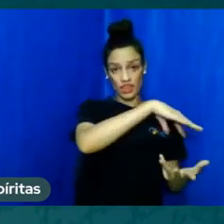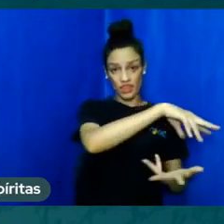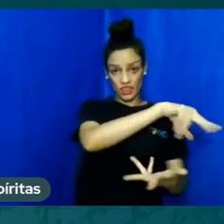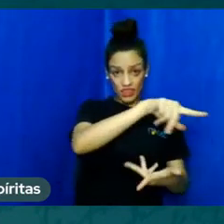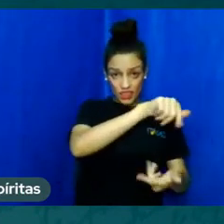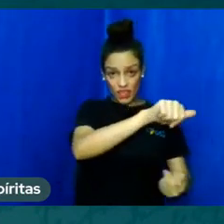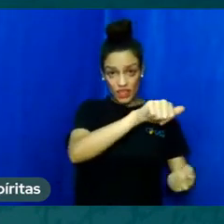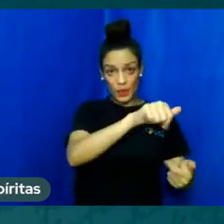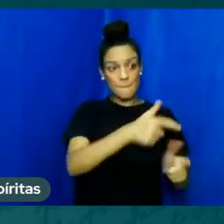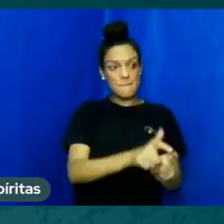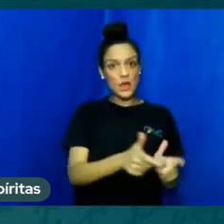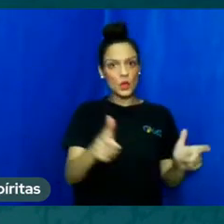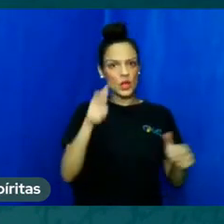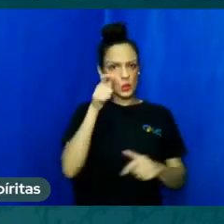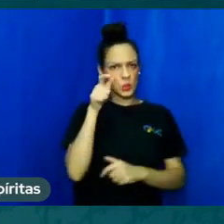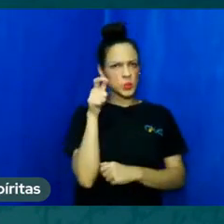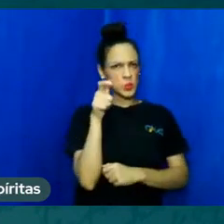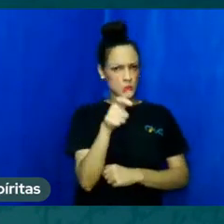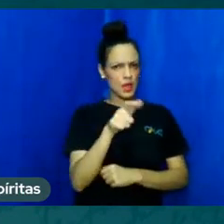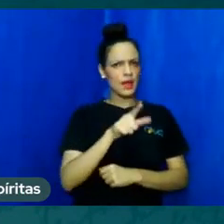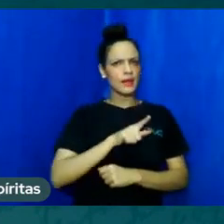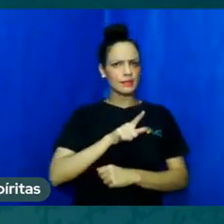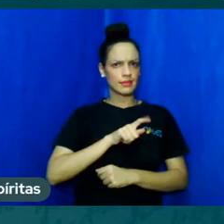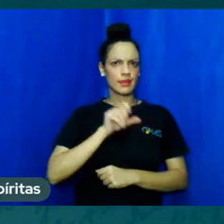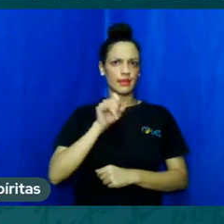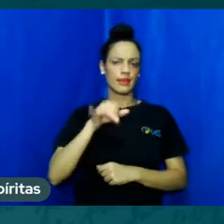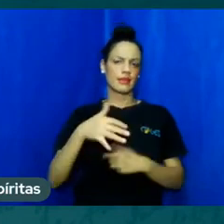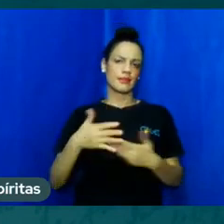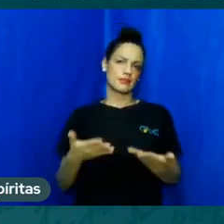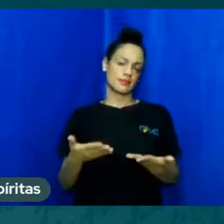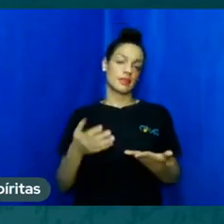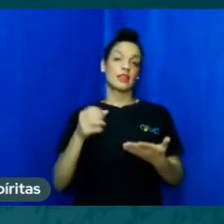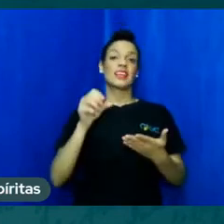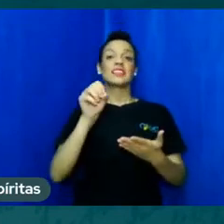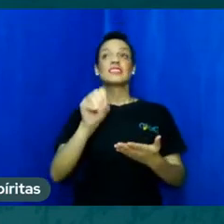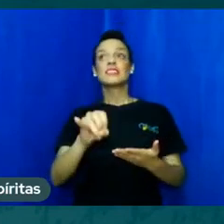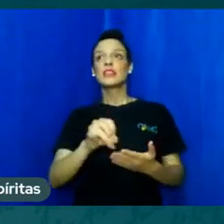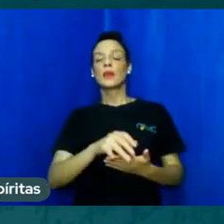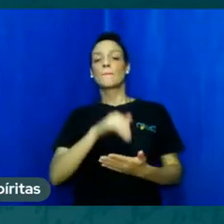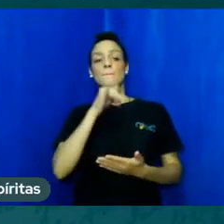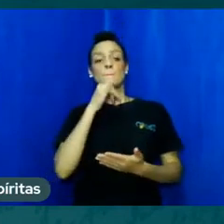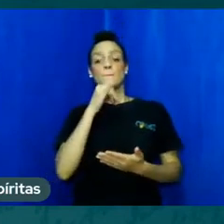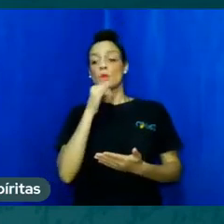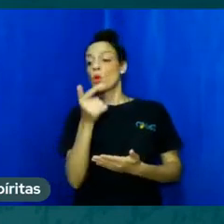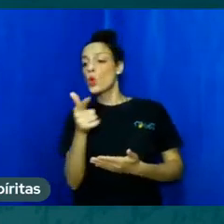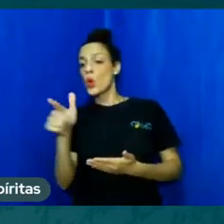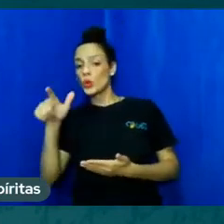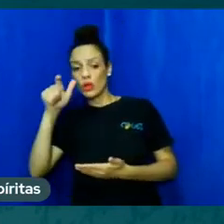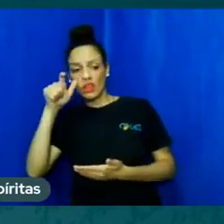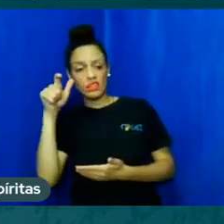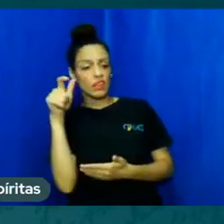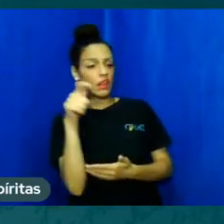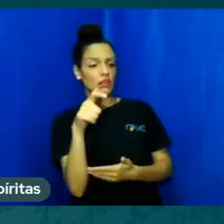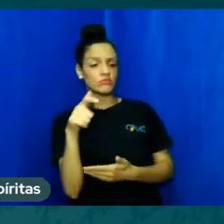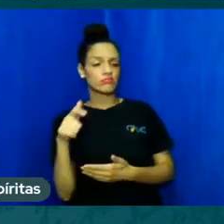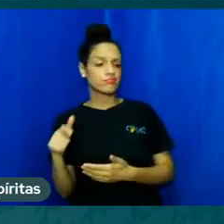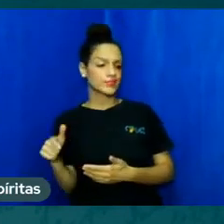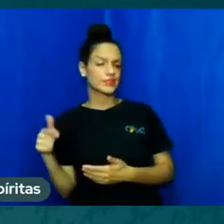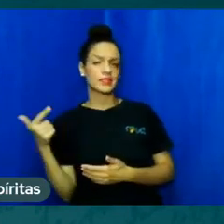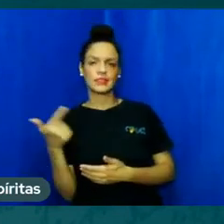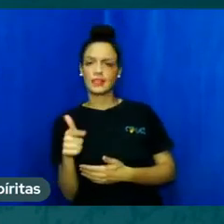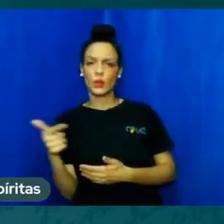que quando alguém age movido pelo desinteresse, a gente se admira. Porque a gente não tá